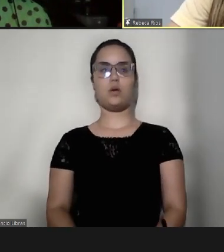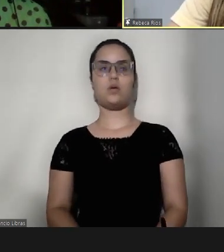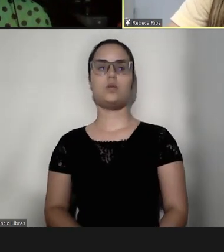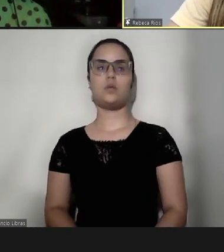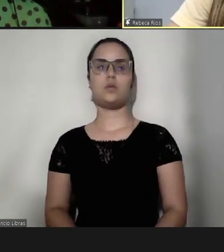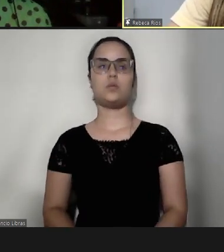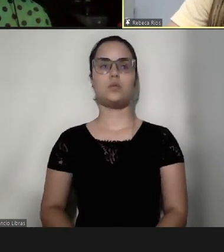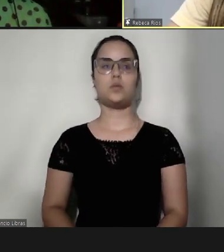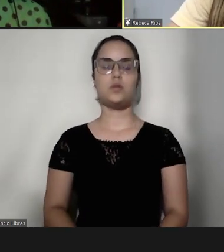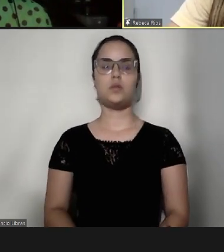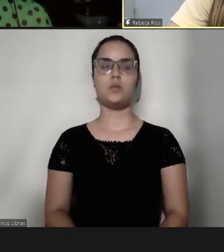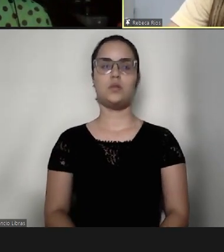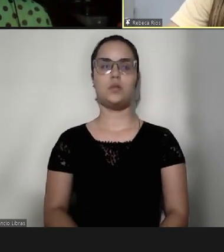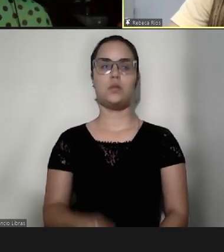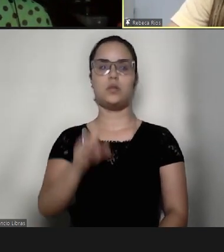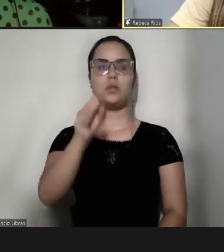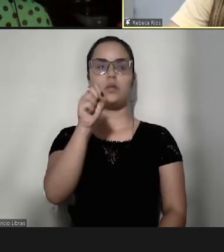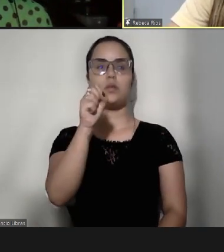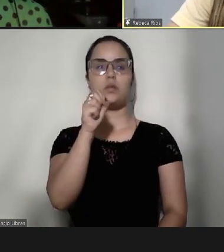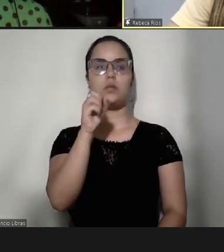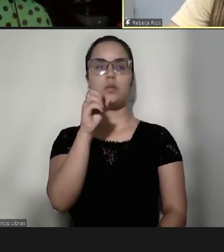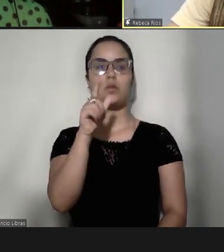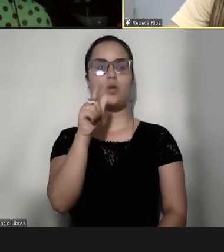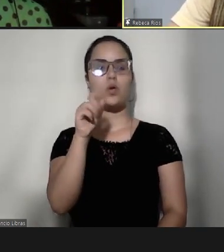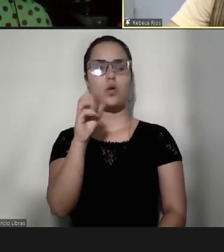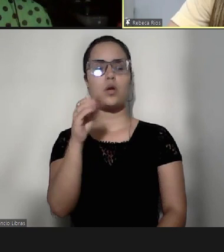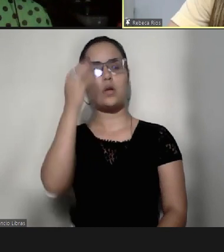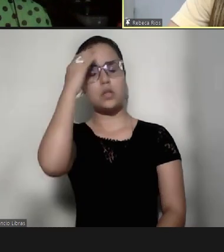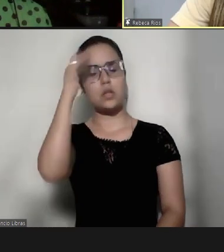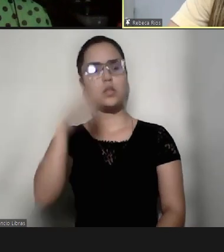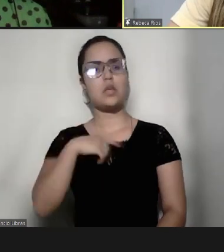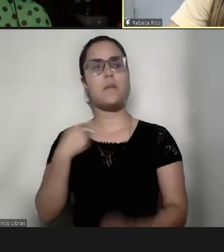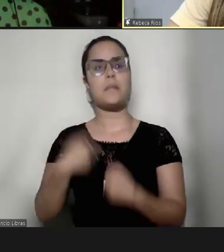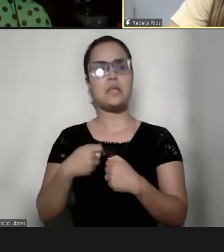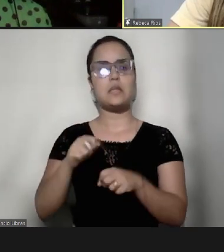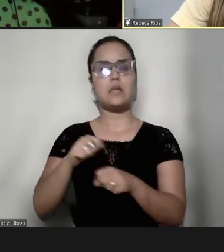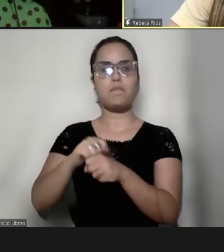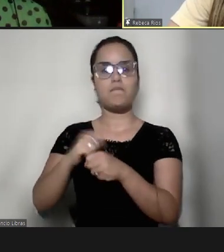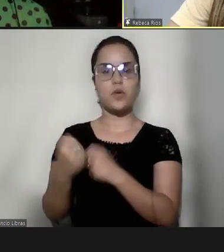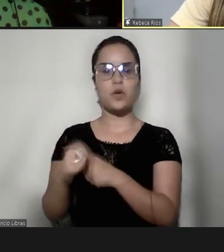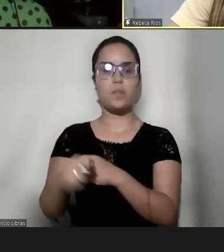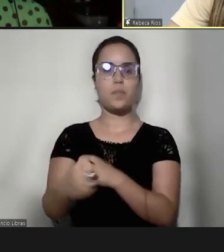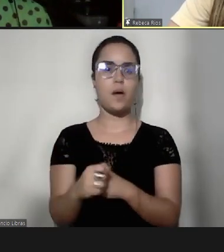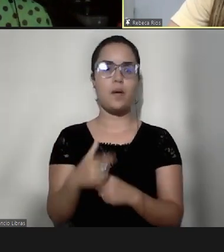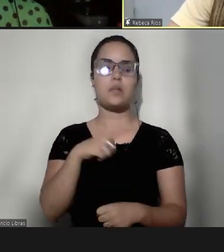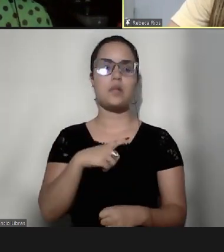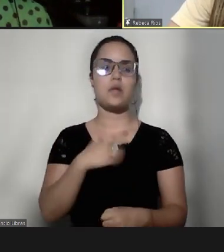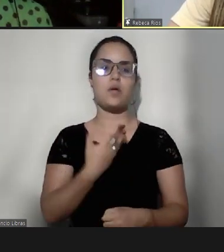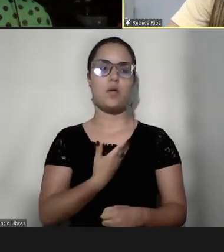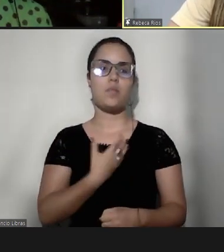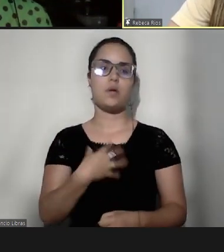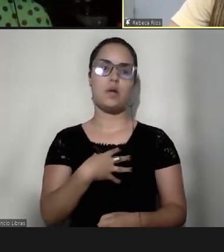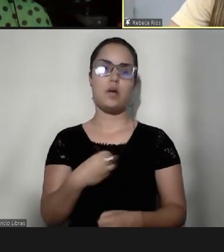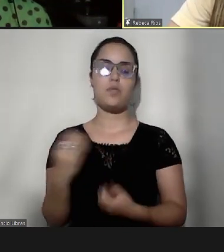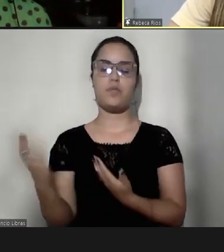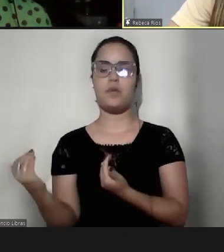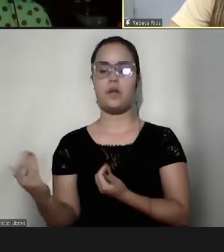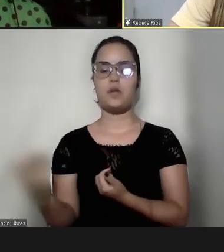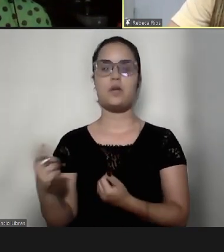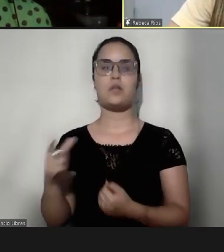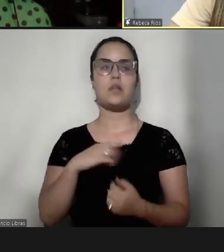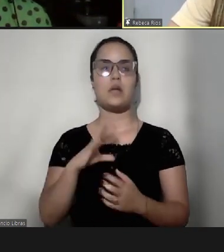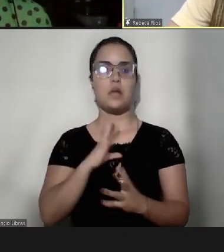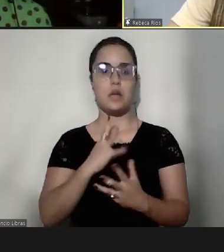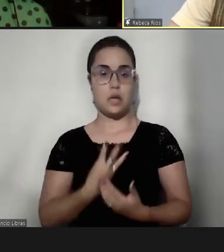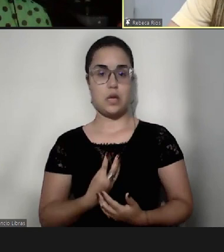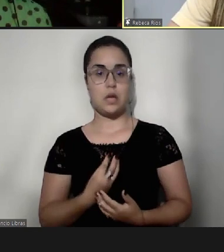Aí, Solange, entendo que é uma desconstrução, tem uma amiga que o filho adolescente é síndrome de Down e